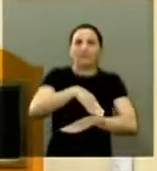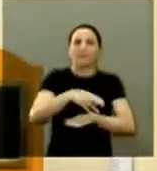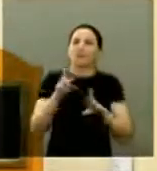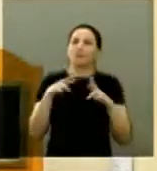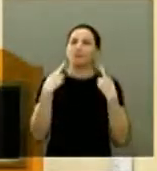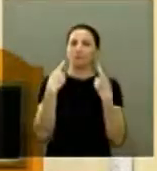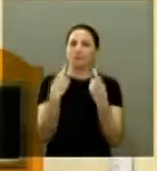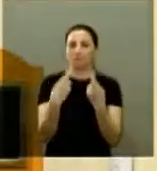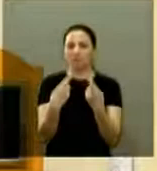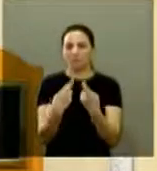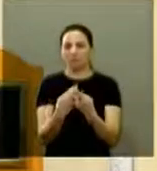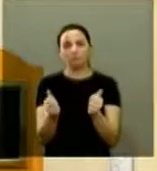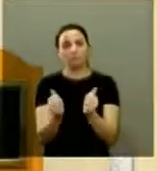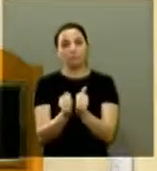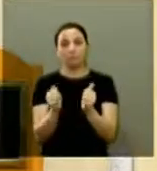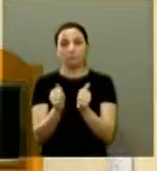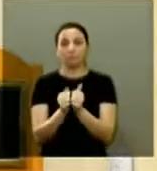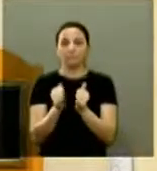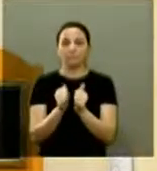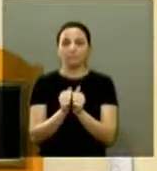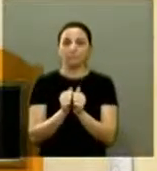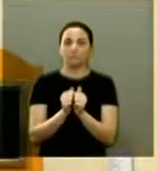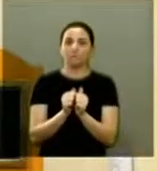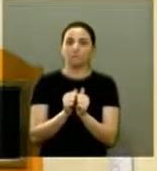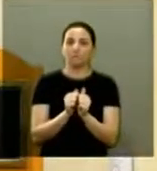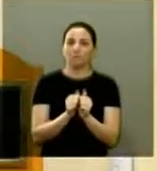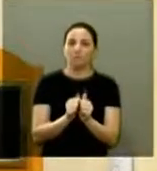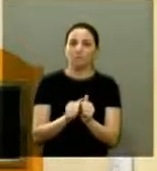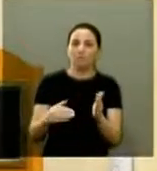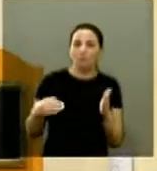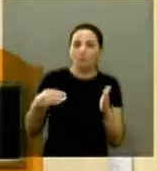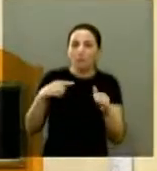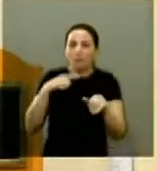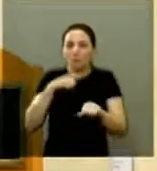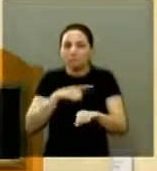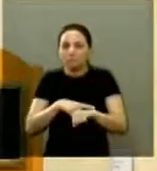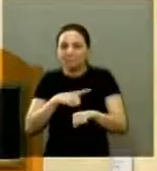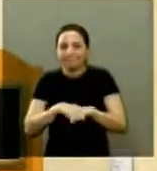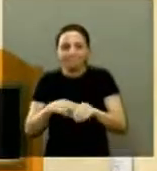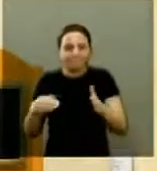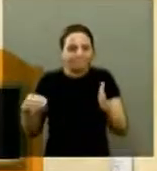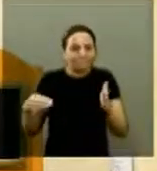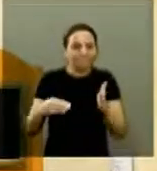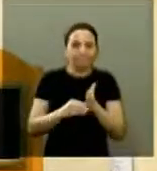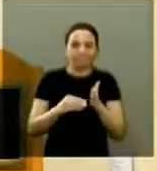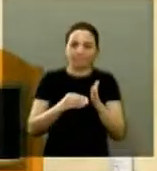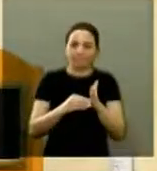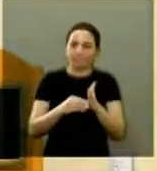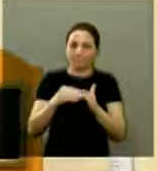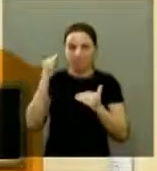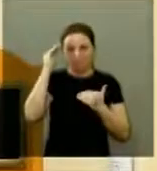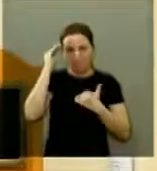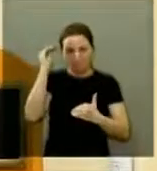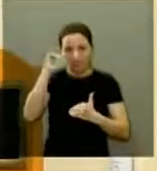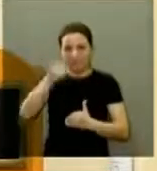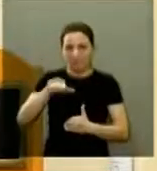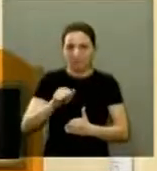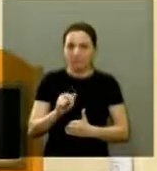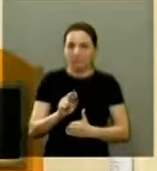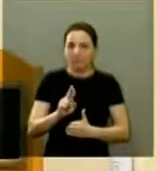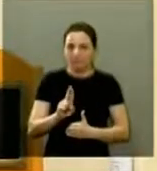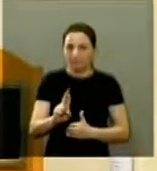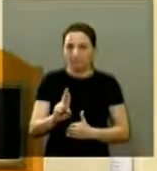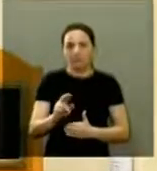reuniões, estando junto conosco até o último momento nessa campanha. Obrigada, Jair, pelo seu